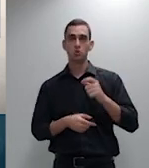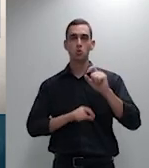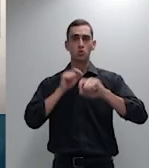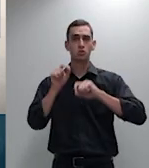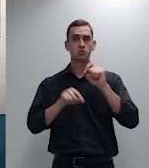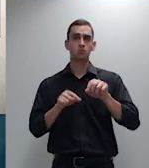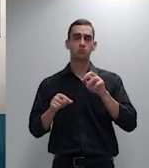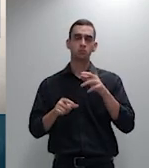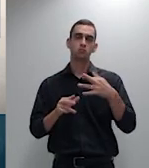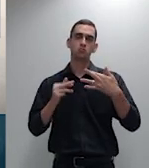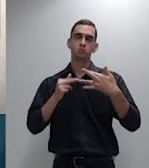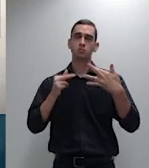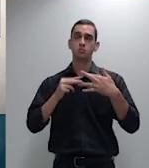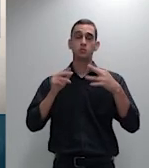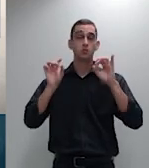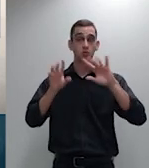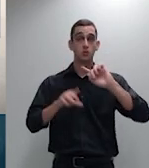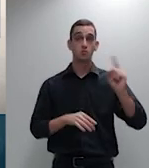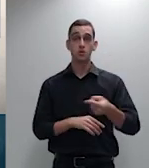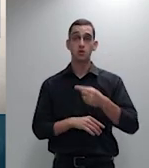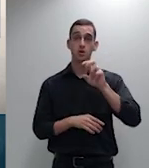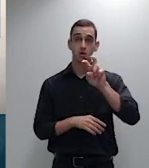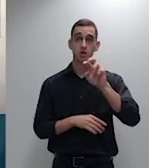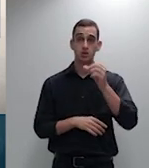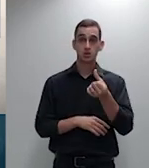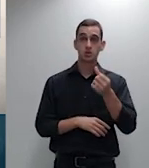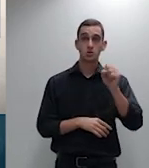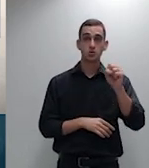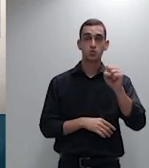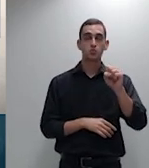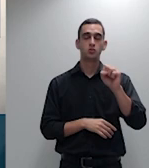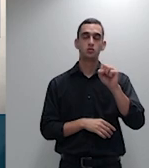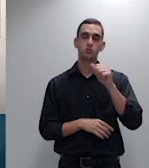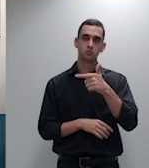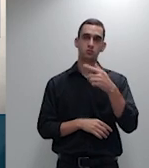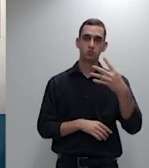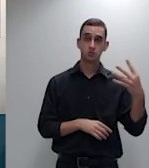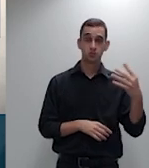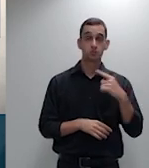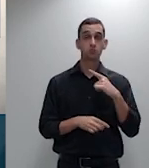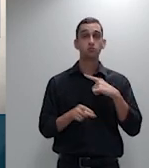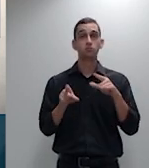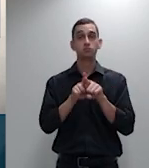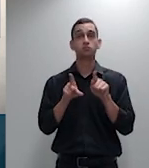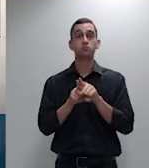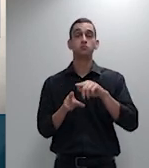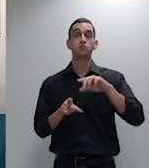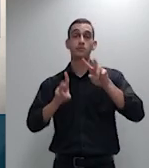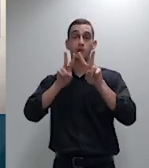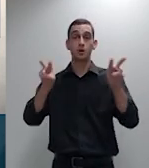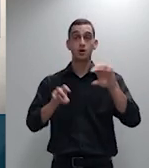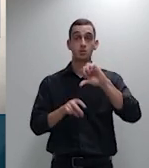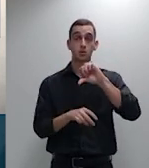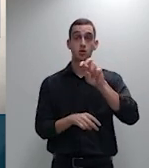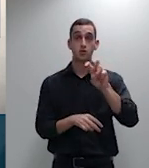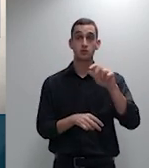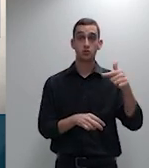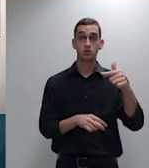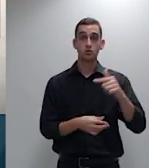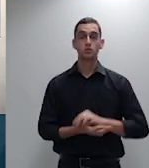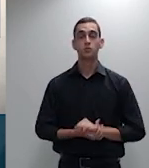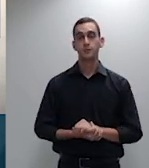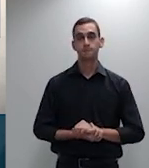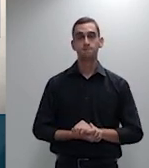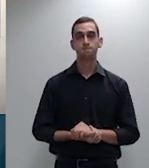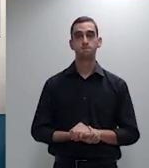.244 paradigma do tema 952 que eu transcrevo tendo em vista esse